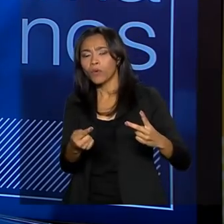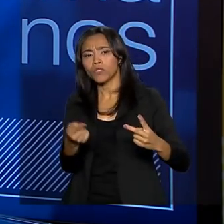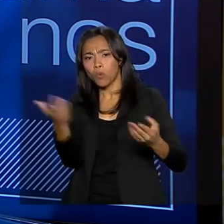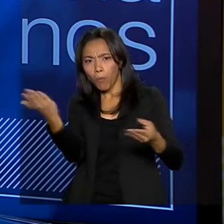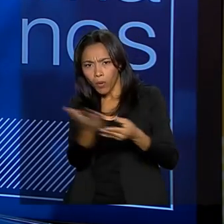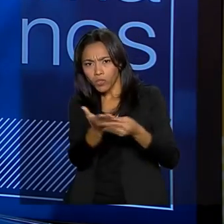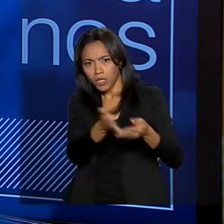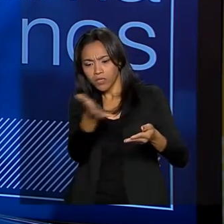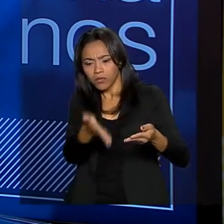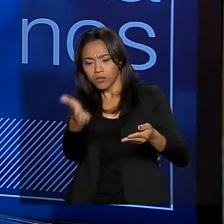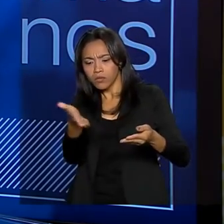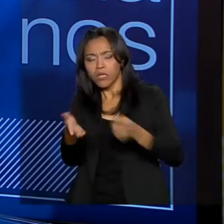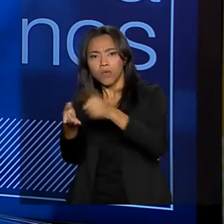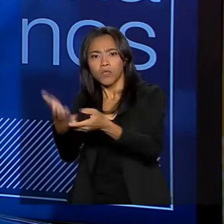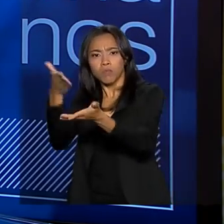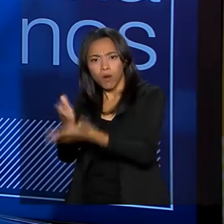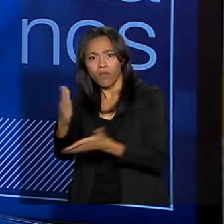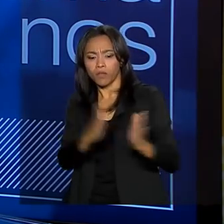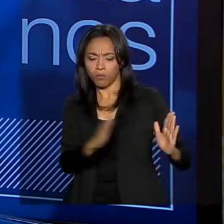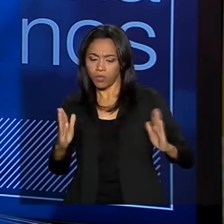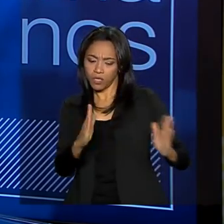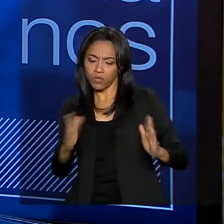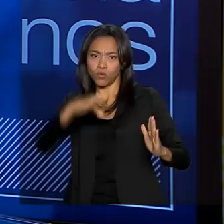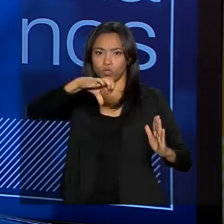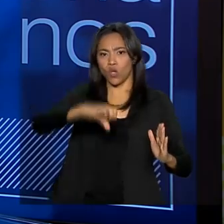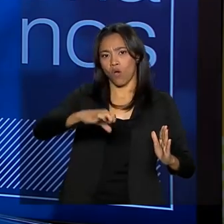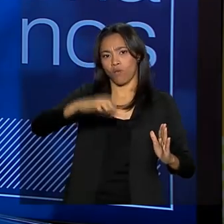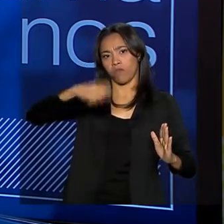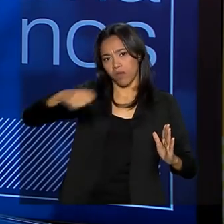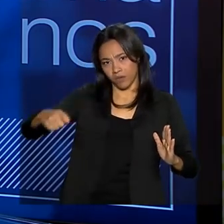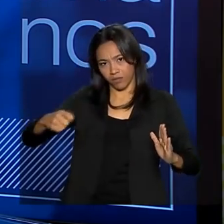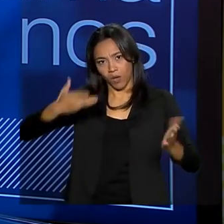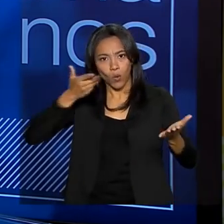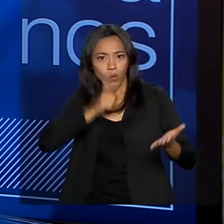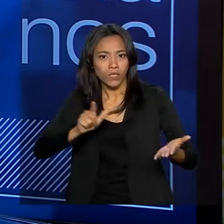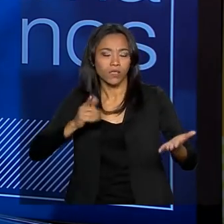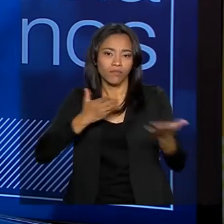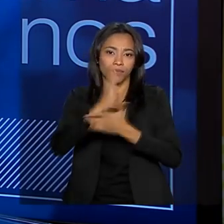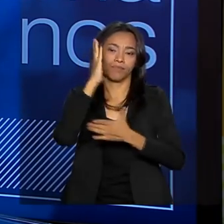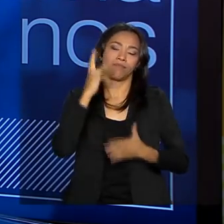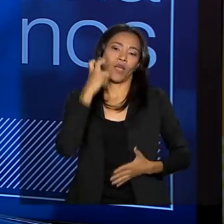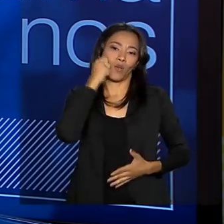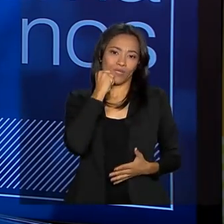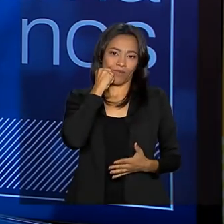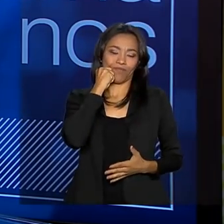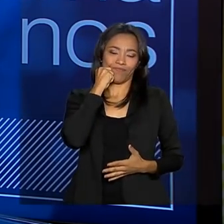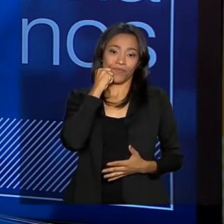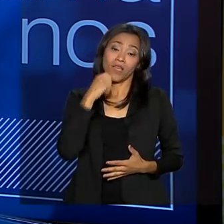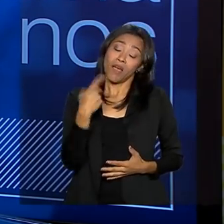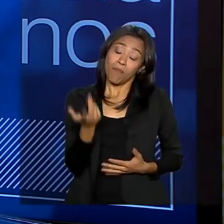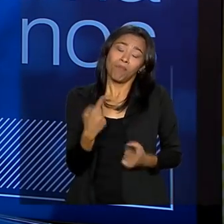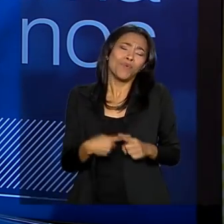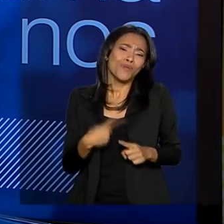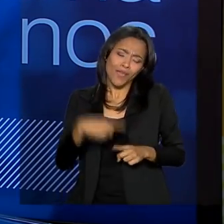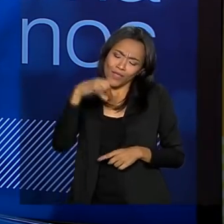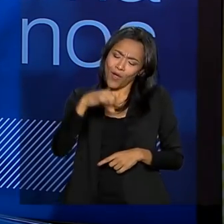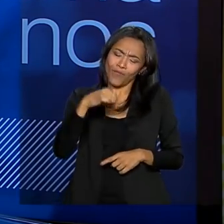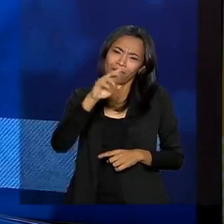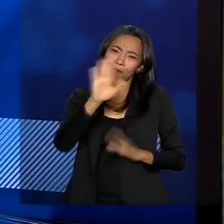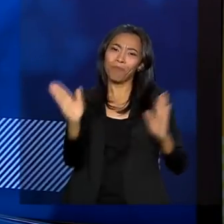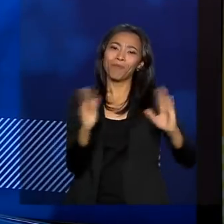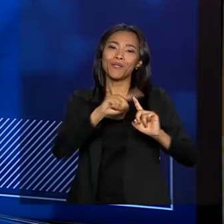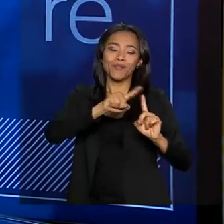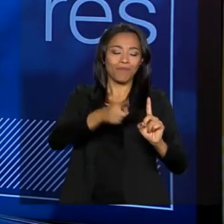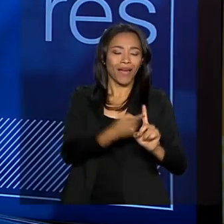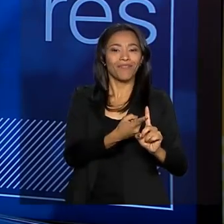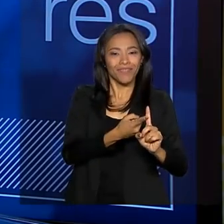processo e o deferimento. No máximo nove meses. Esse é o nosso sonho. E a gente trouxe nove meses porque é um período da gestação.